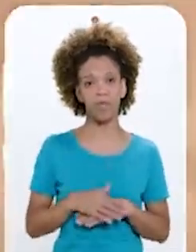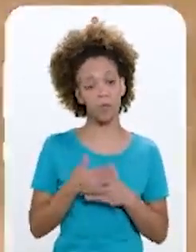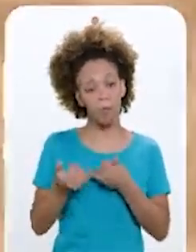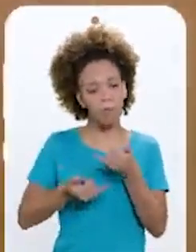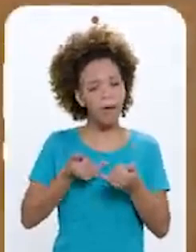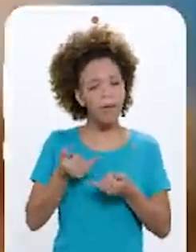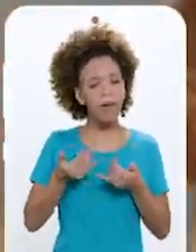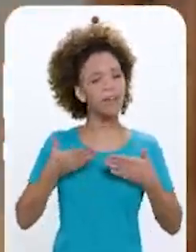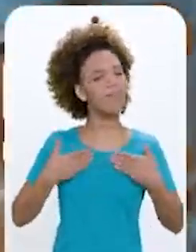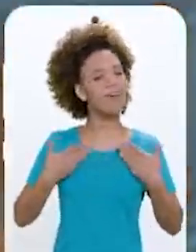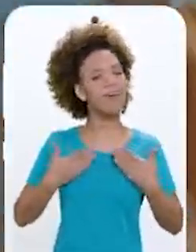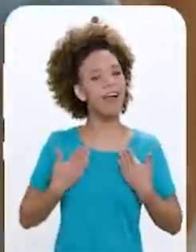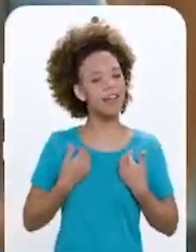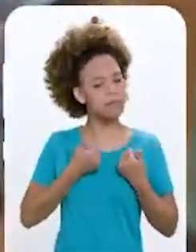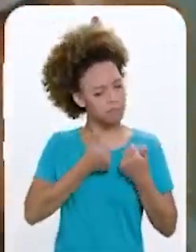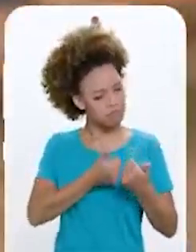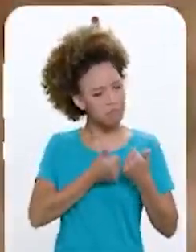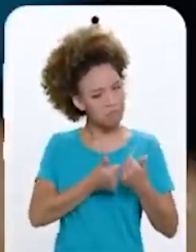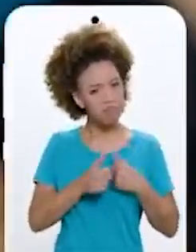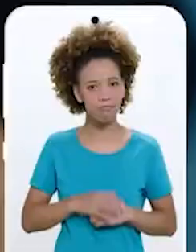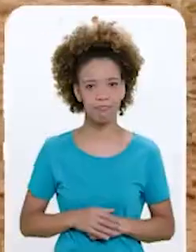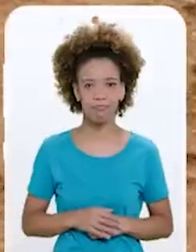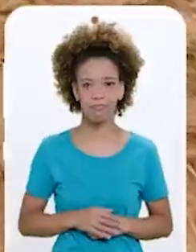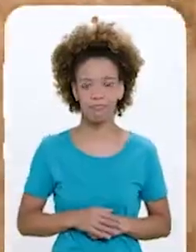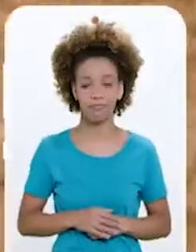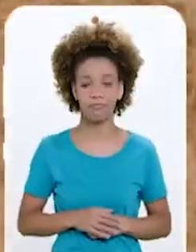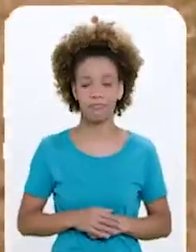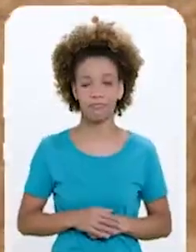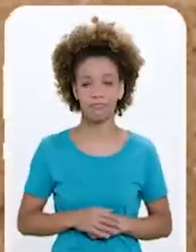Enquanto ele está se divertindo, tudo bem